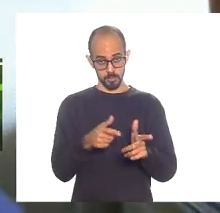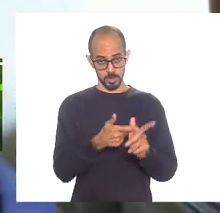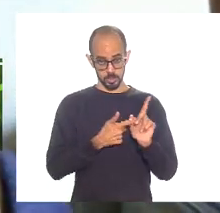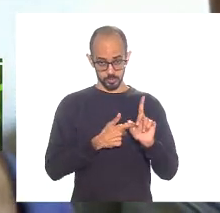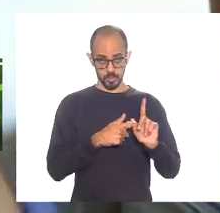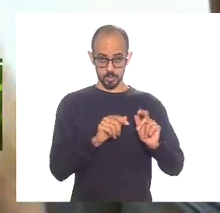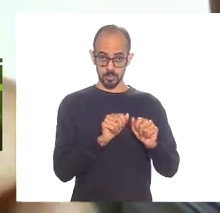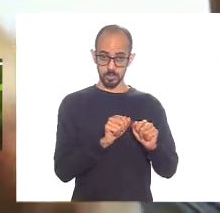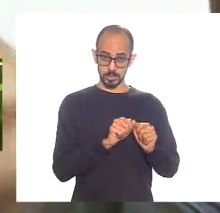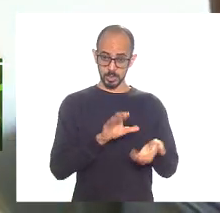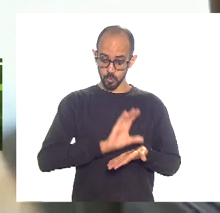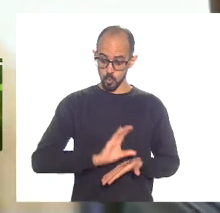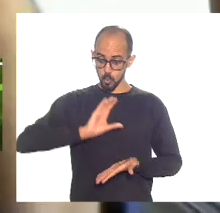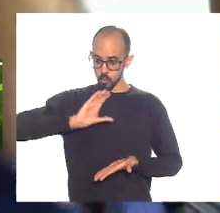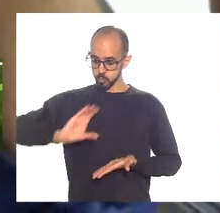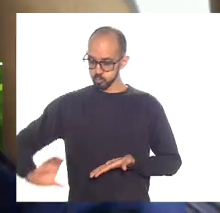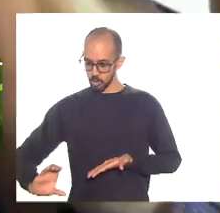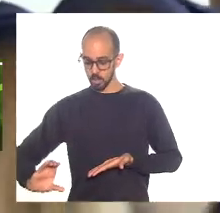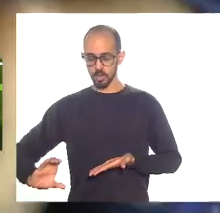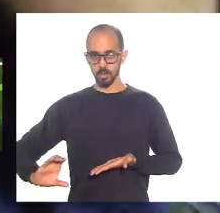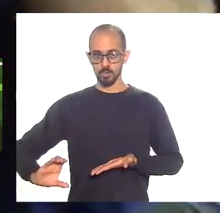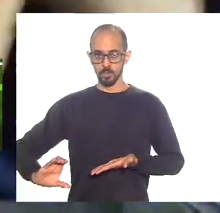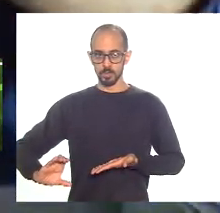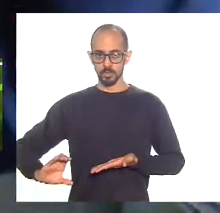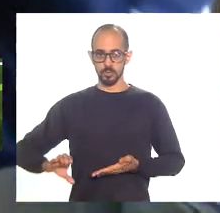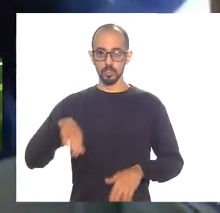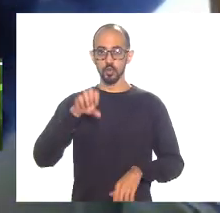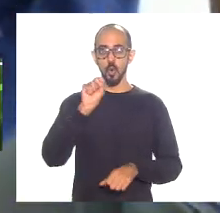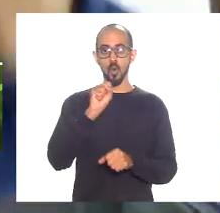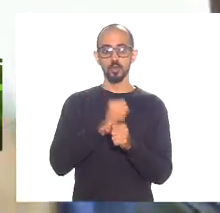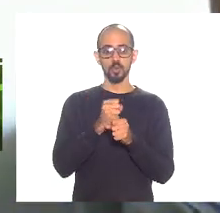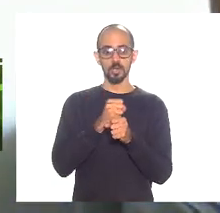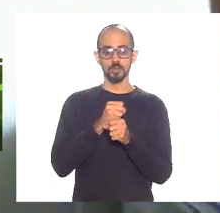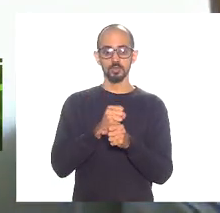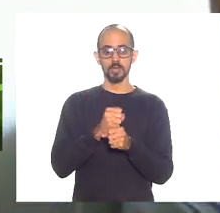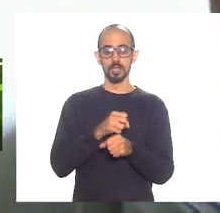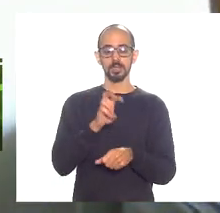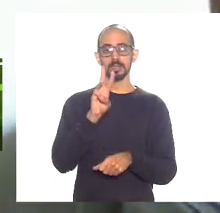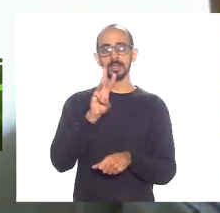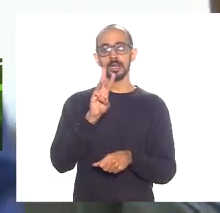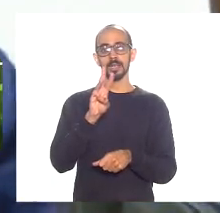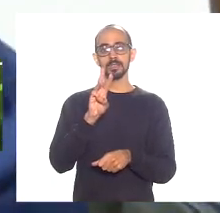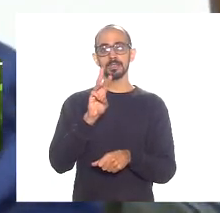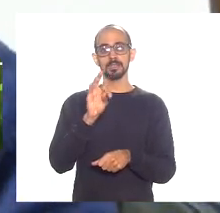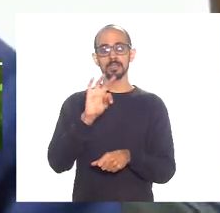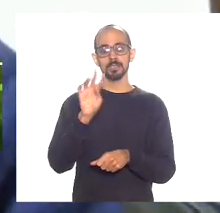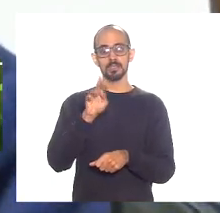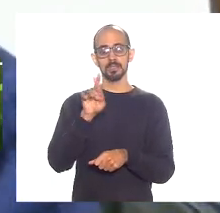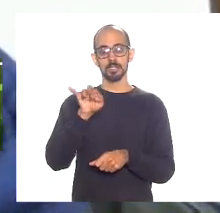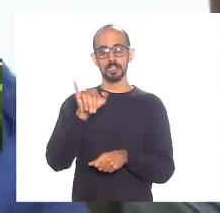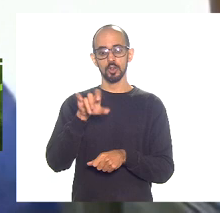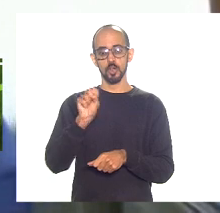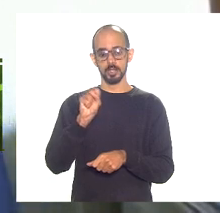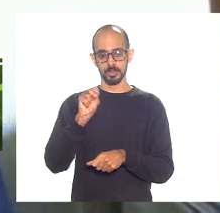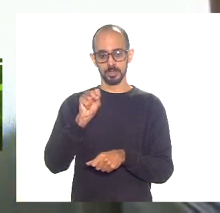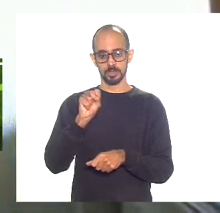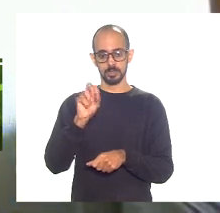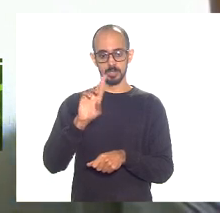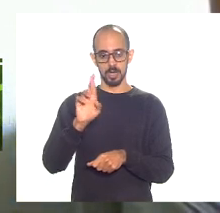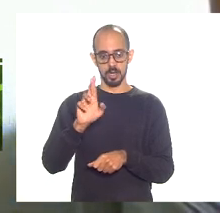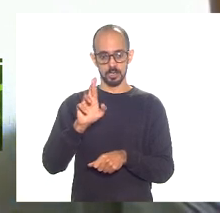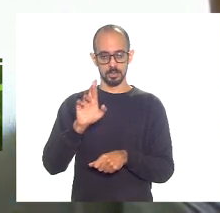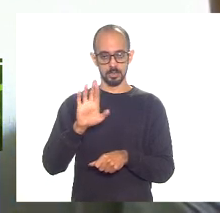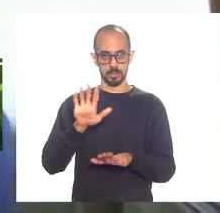senhor investimento que possa chegar em oito anos a três trilhões de reais e de outro lado estão